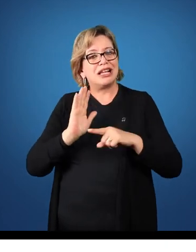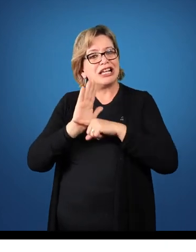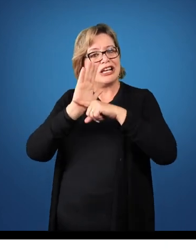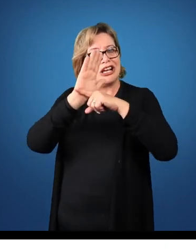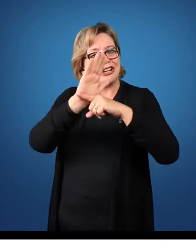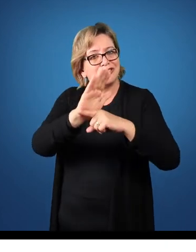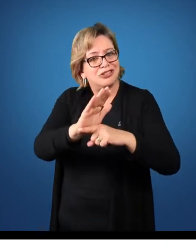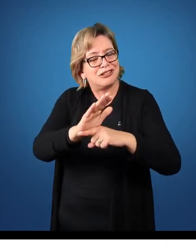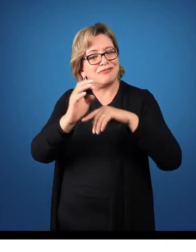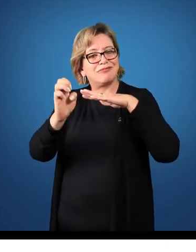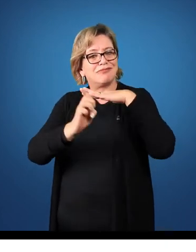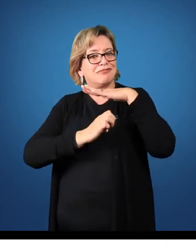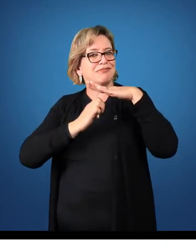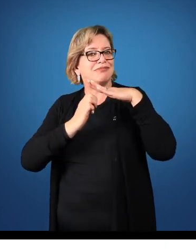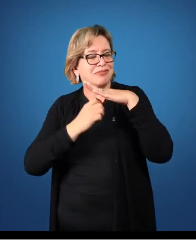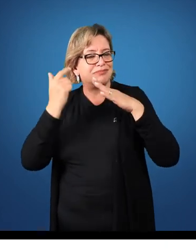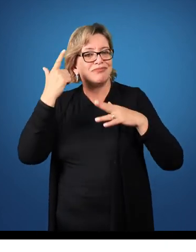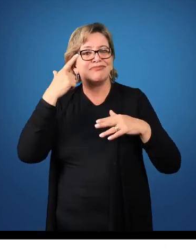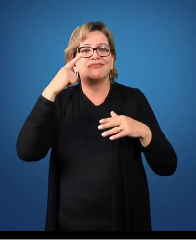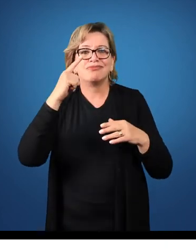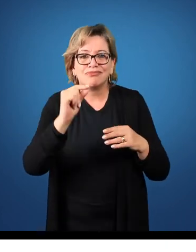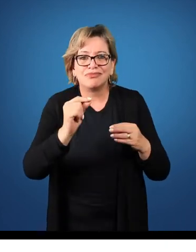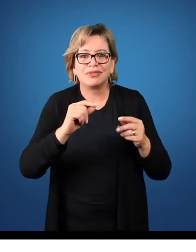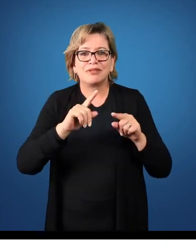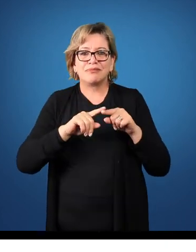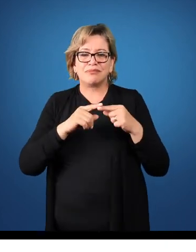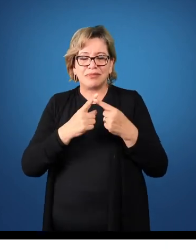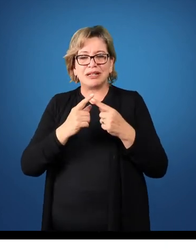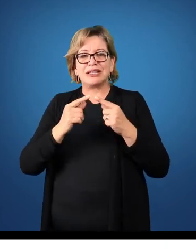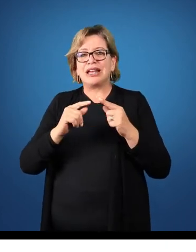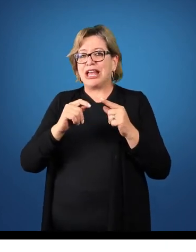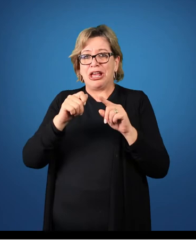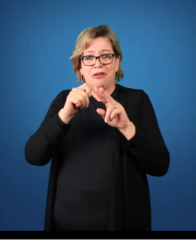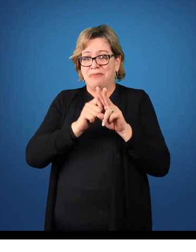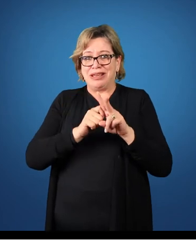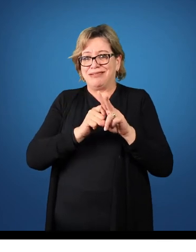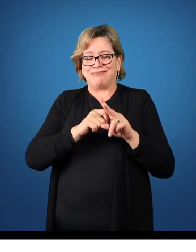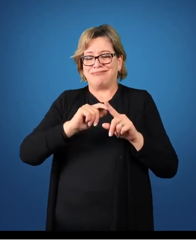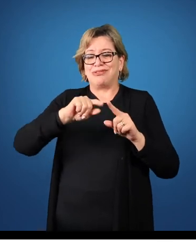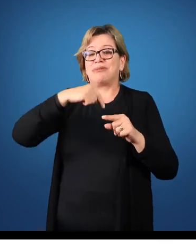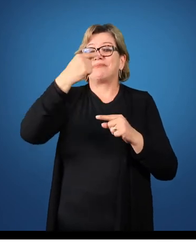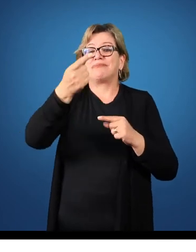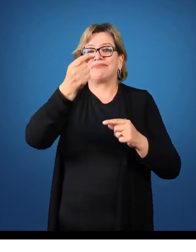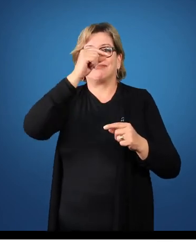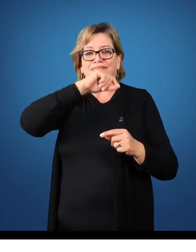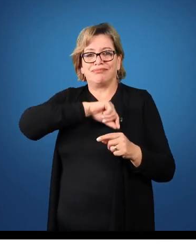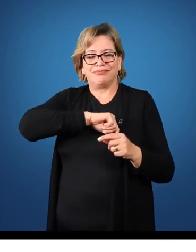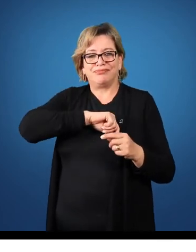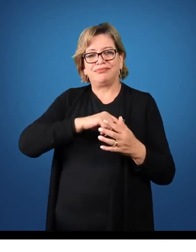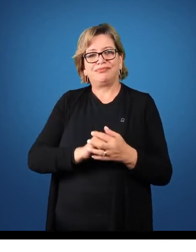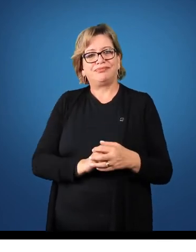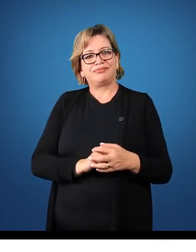mês, ajudaram a empresa a gerar recurso nesse mês, mas que só vão receber no mês subsequente,